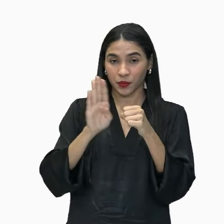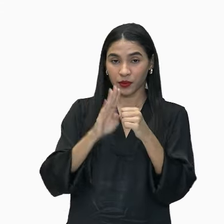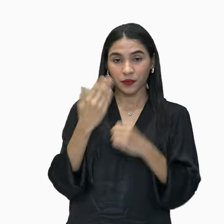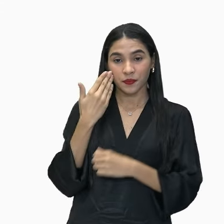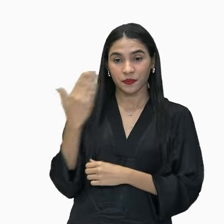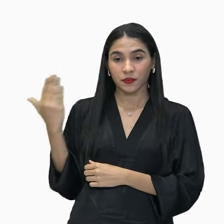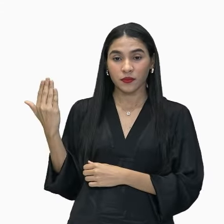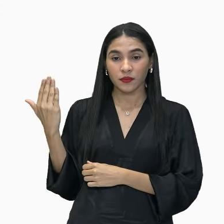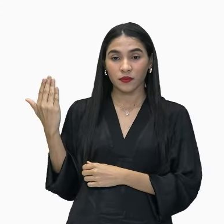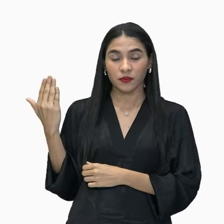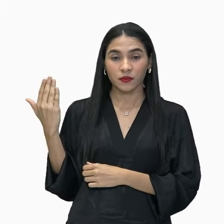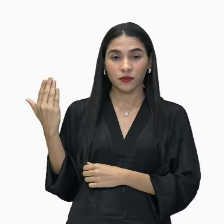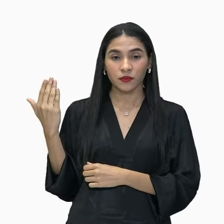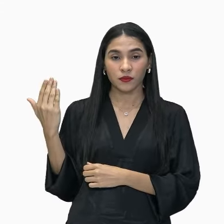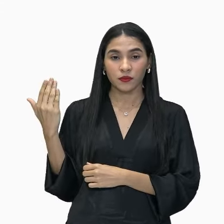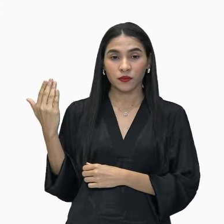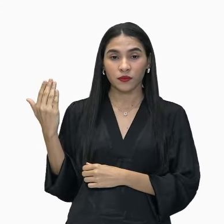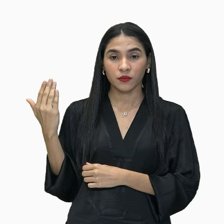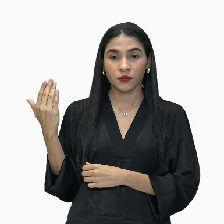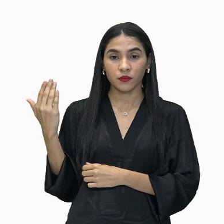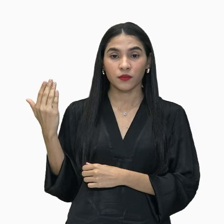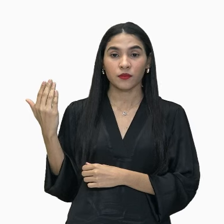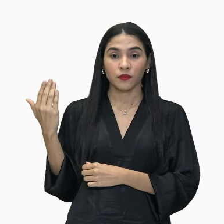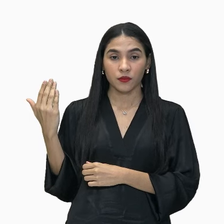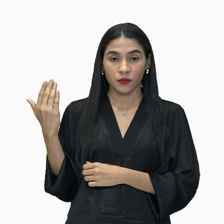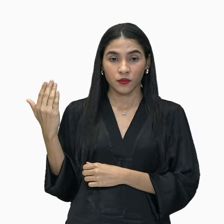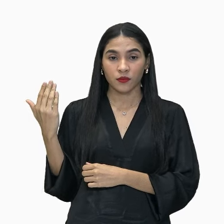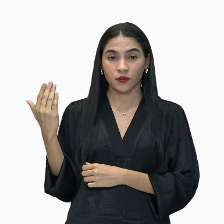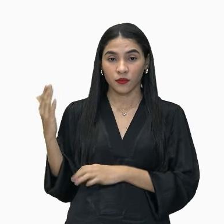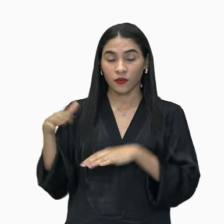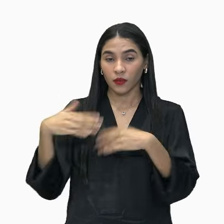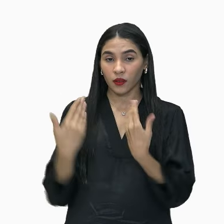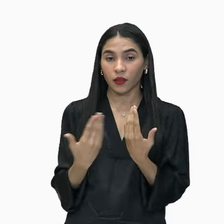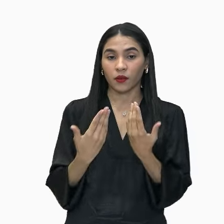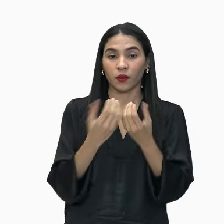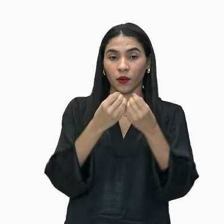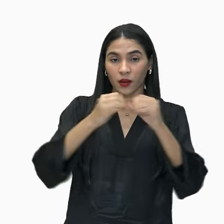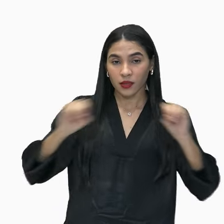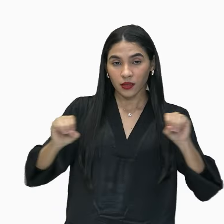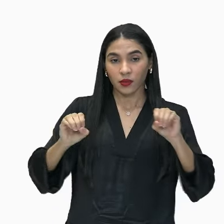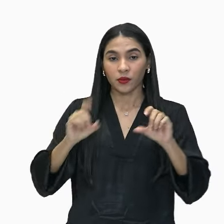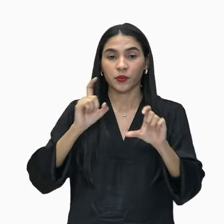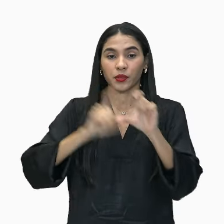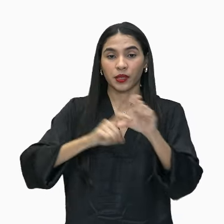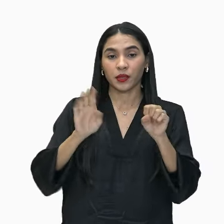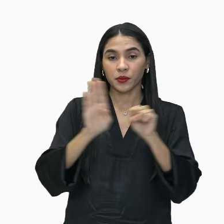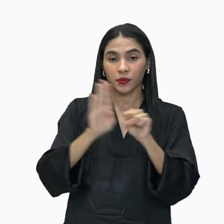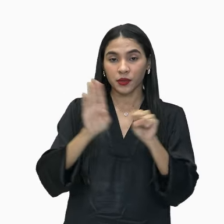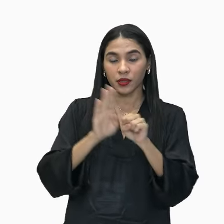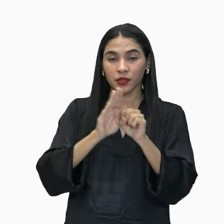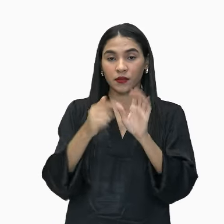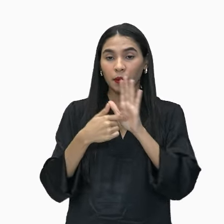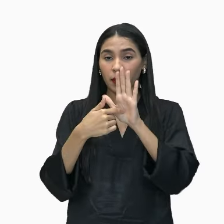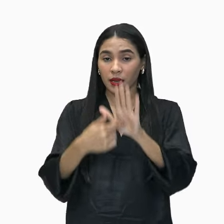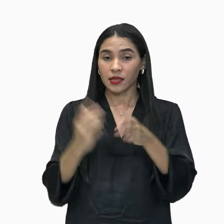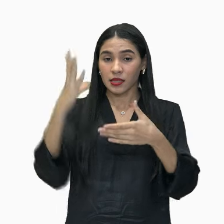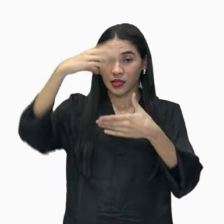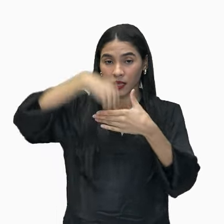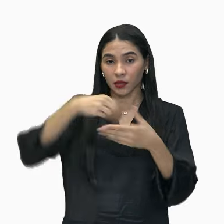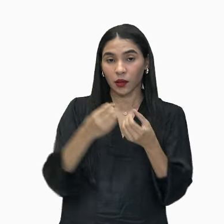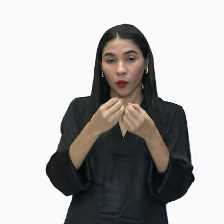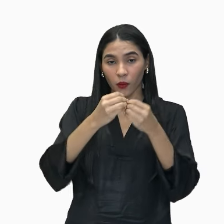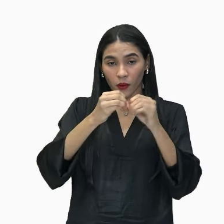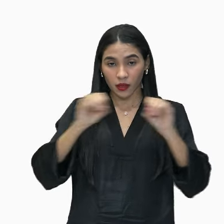aí, tá? Então, essa oração subordinada substantiva aparece inserida na oração